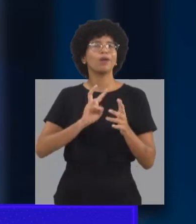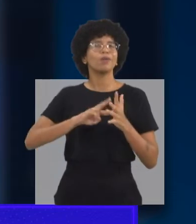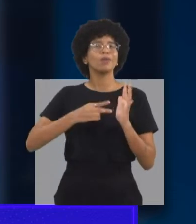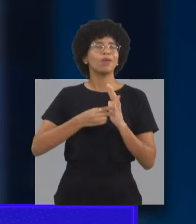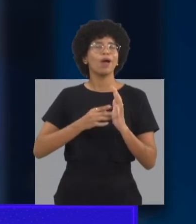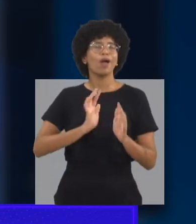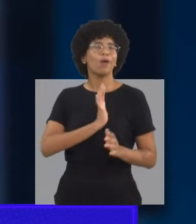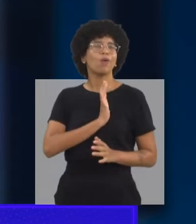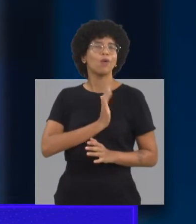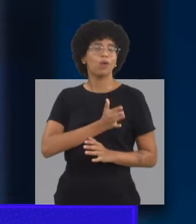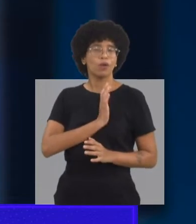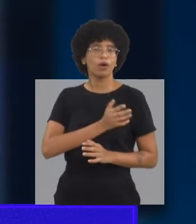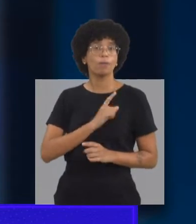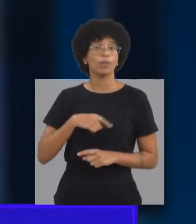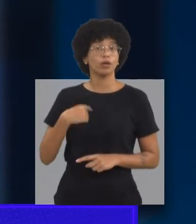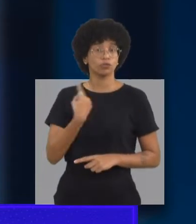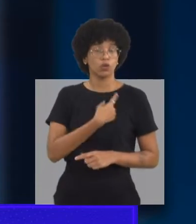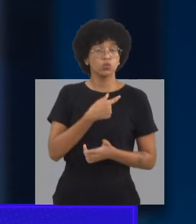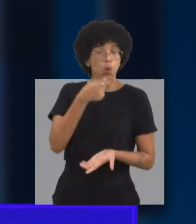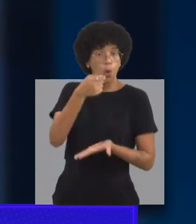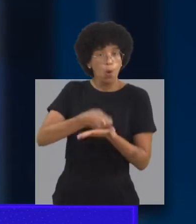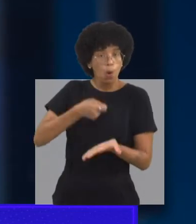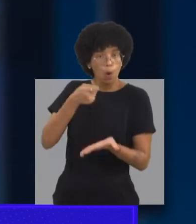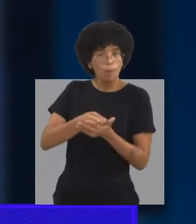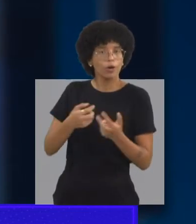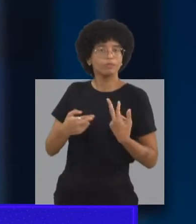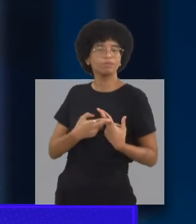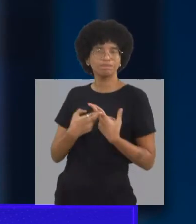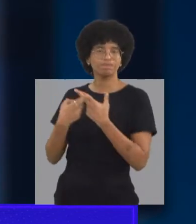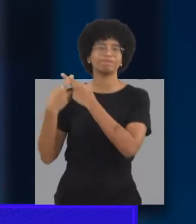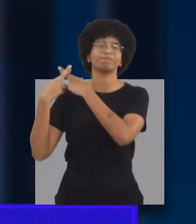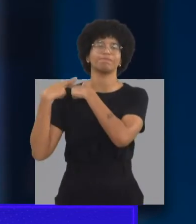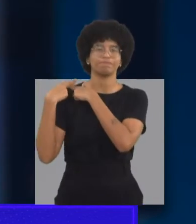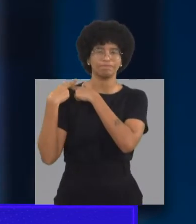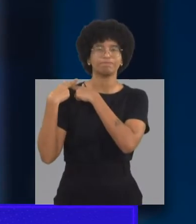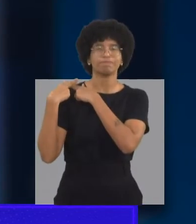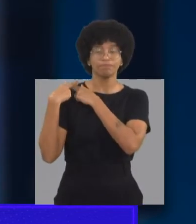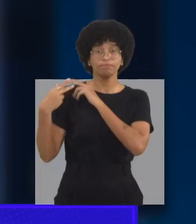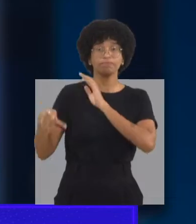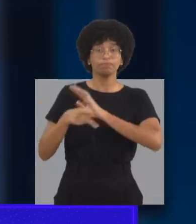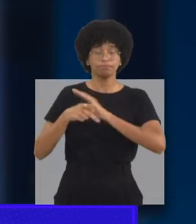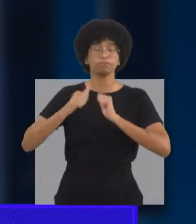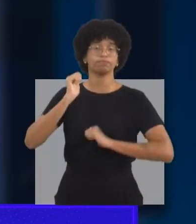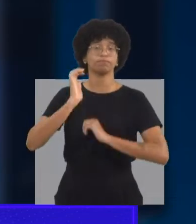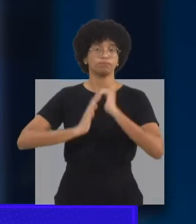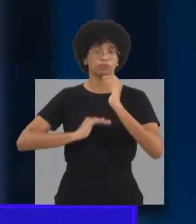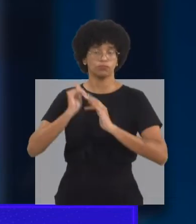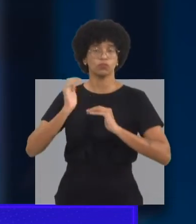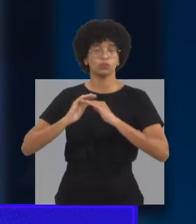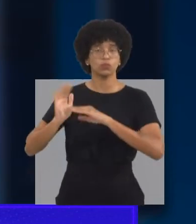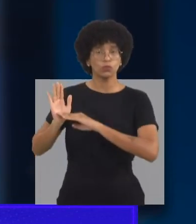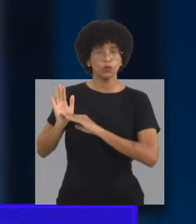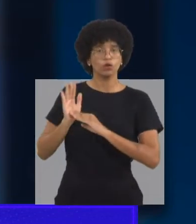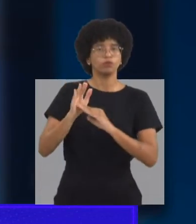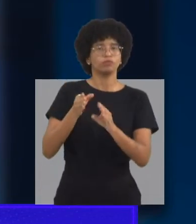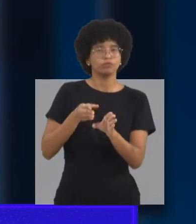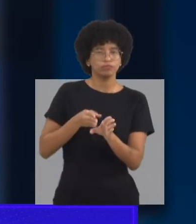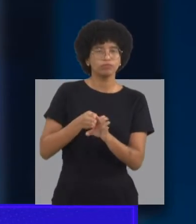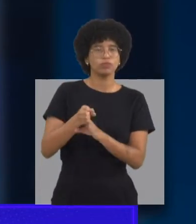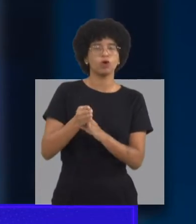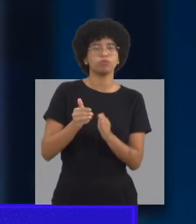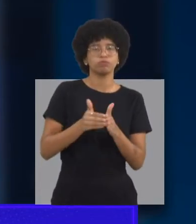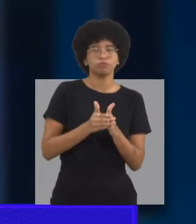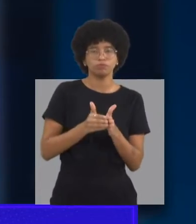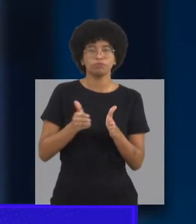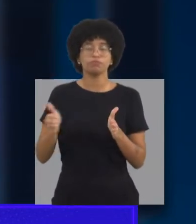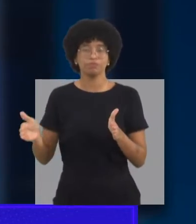estimuladas e o terapeuta ocupacional que vai estar dando as estimulações dentro de cada abordagem escolhida, então, a família,